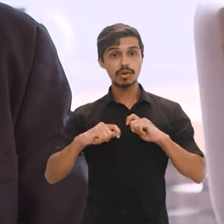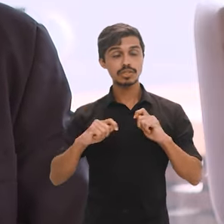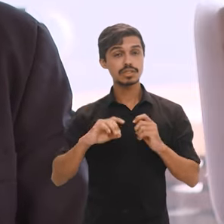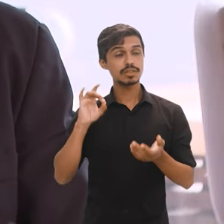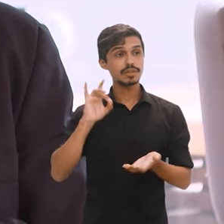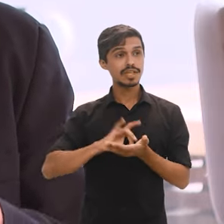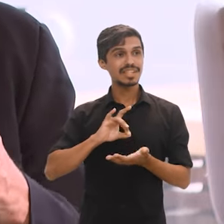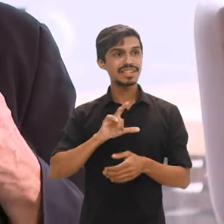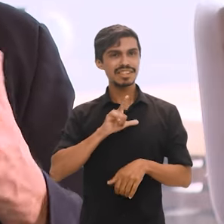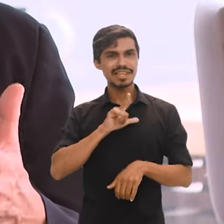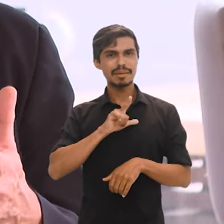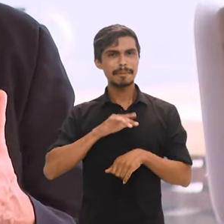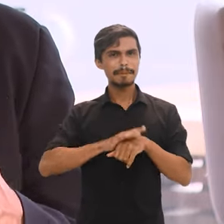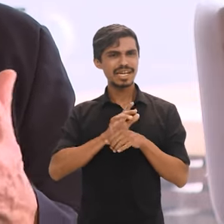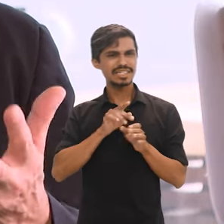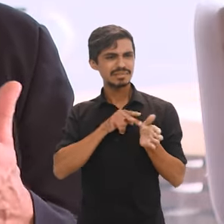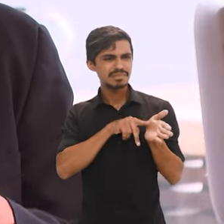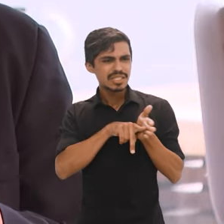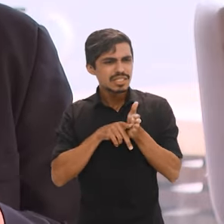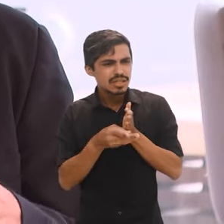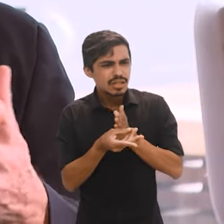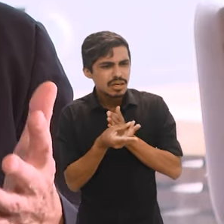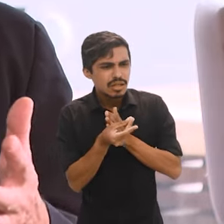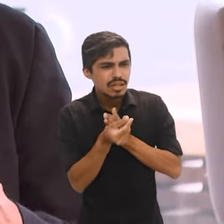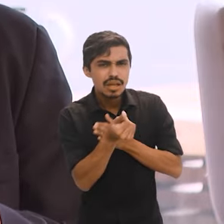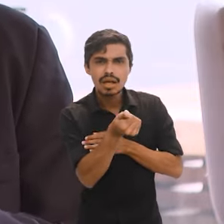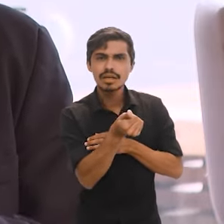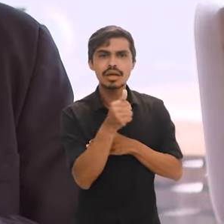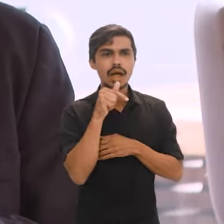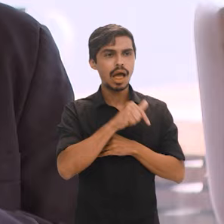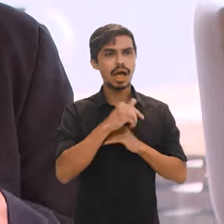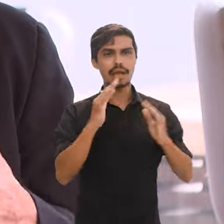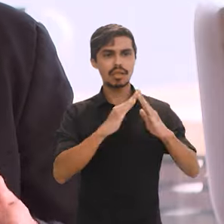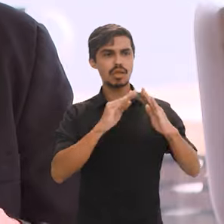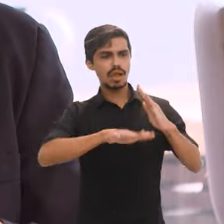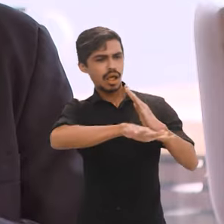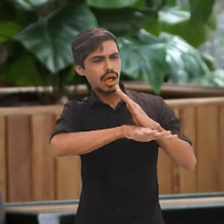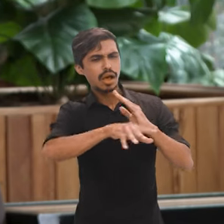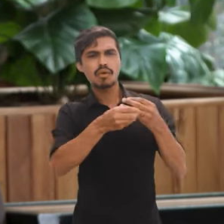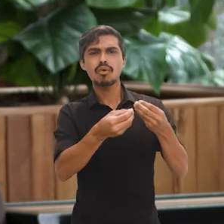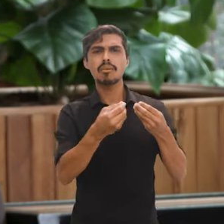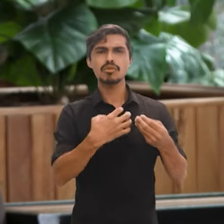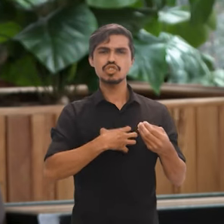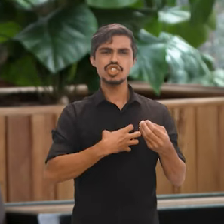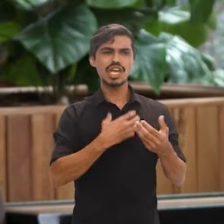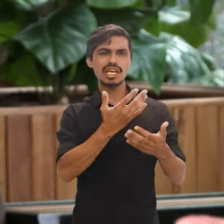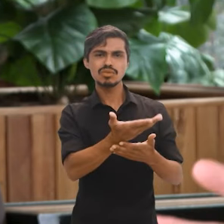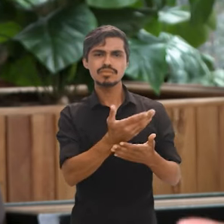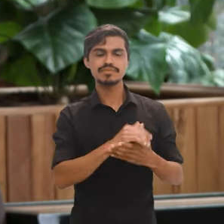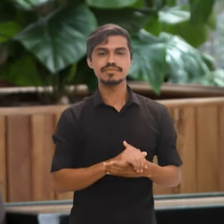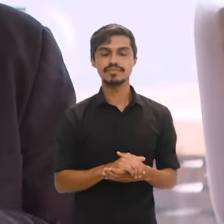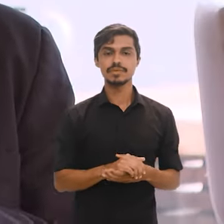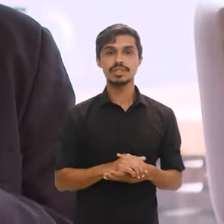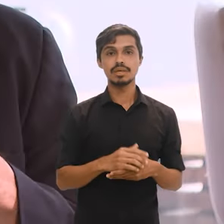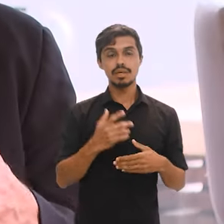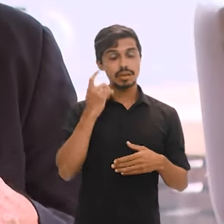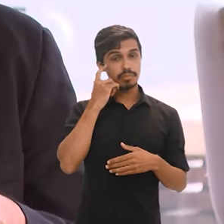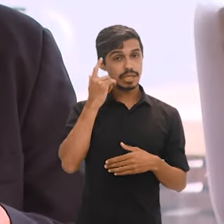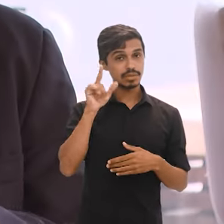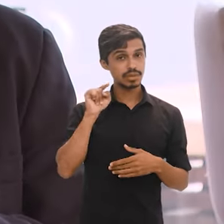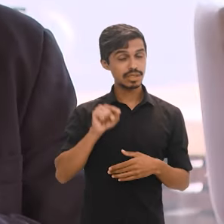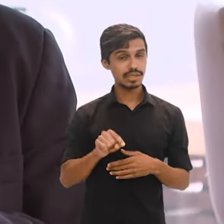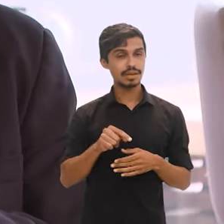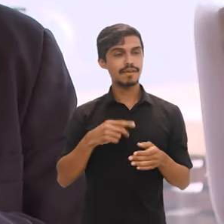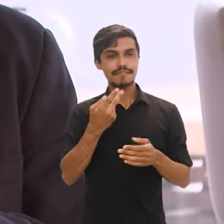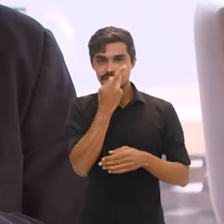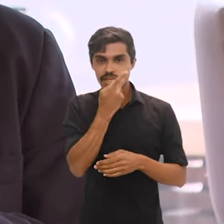fato, ter mais precisa a realidade do domicílio, as condições de moradia. Então, penso que essa visita,